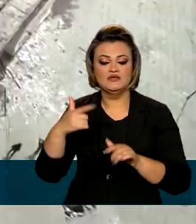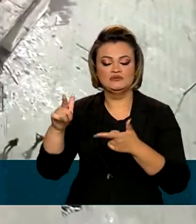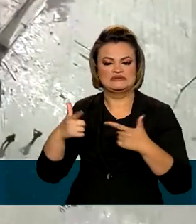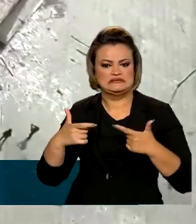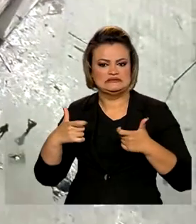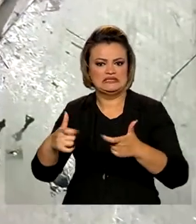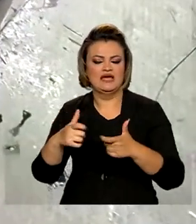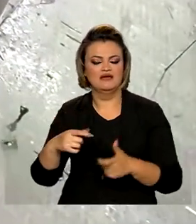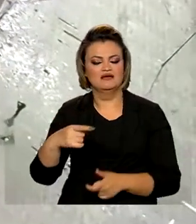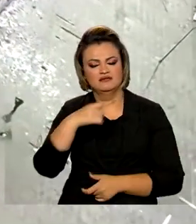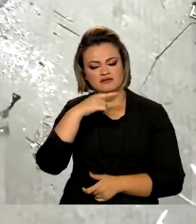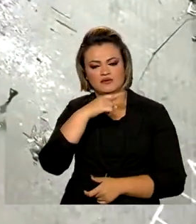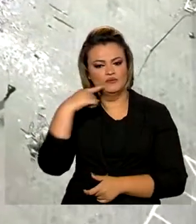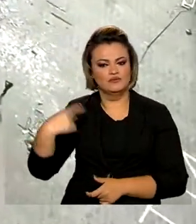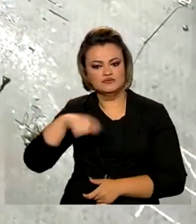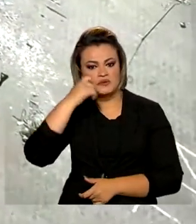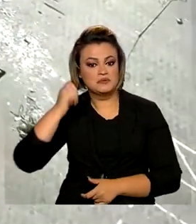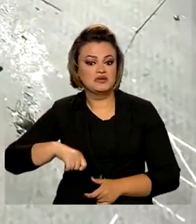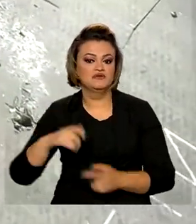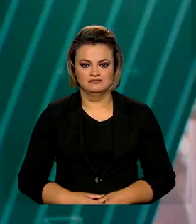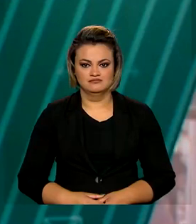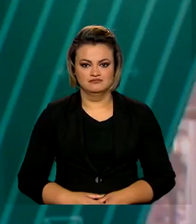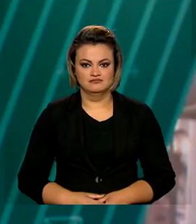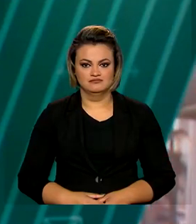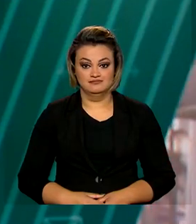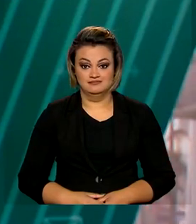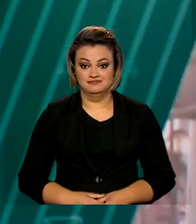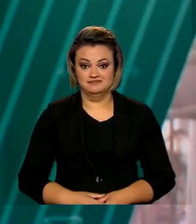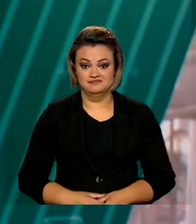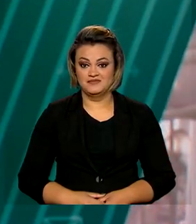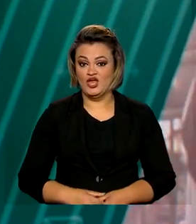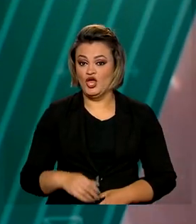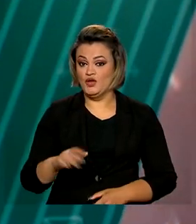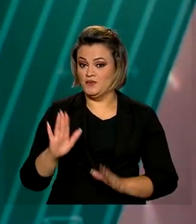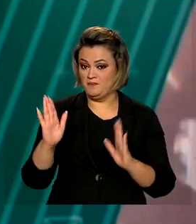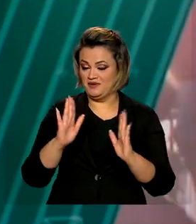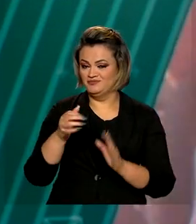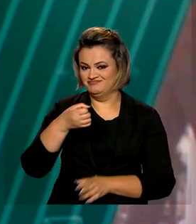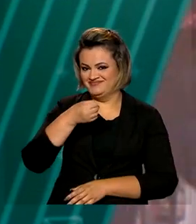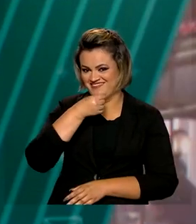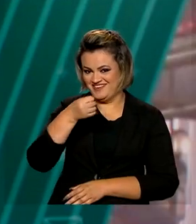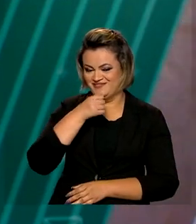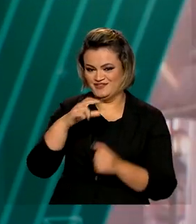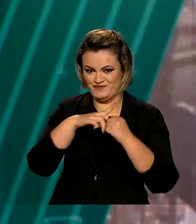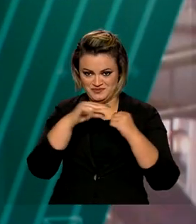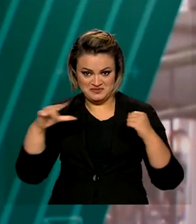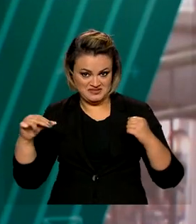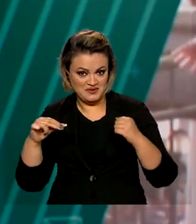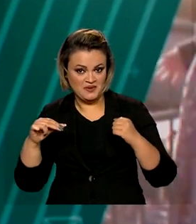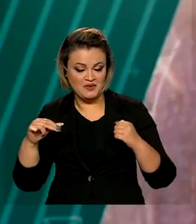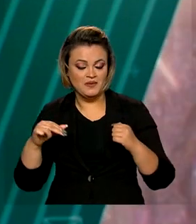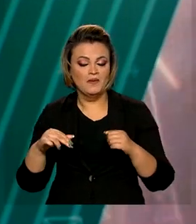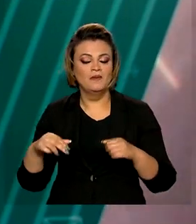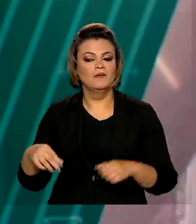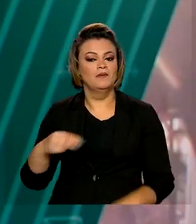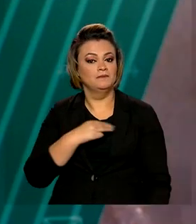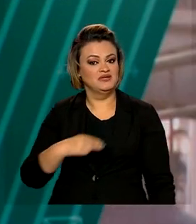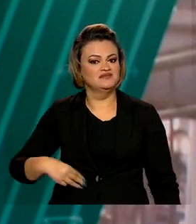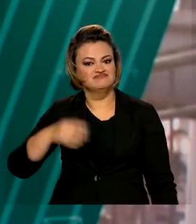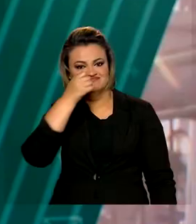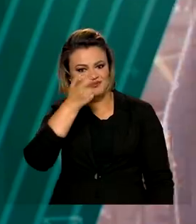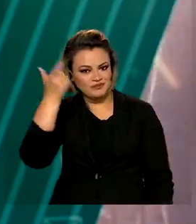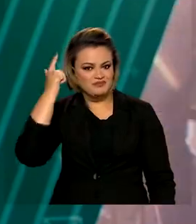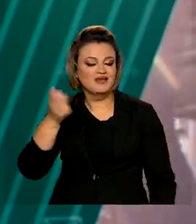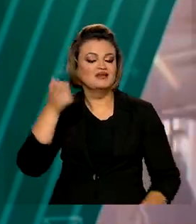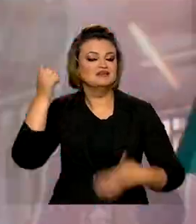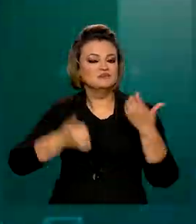guerra entre Rússia e Ucrânia. Ainda durante a entrevista ao programa A Voz do Brasil, o ministro da Economia